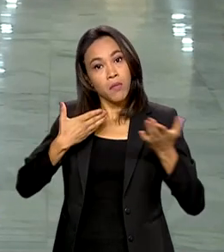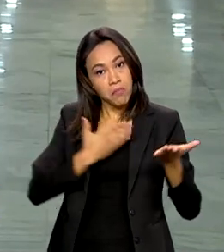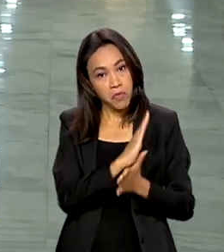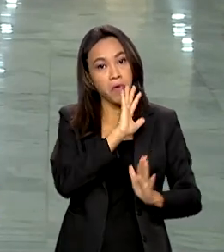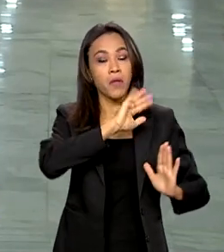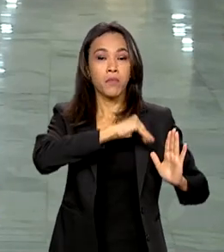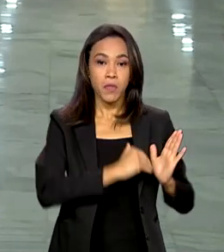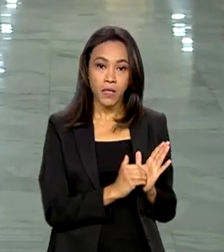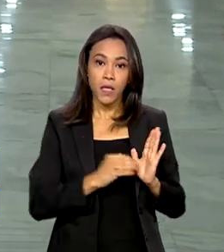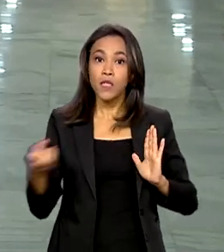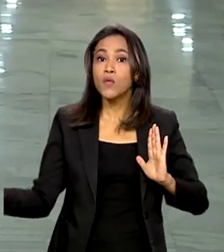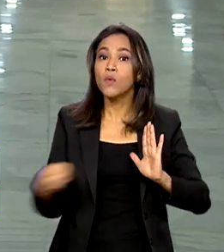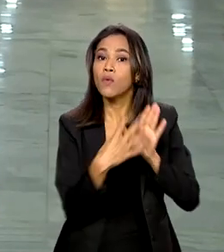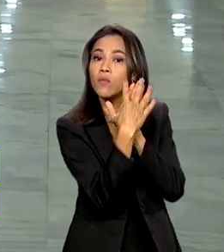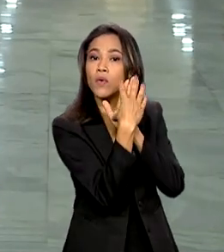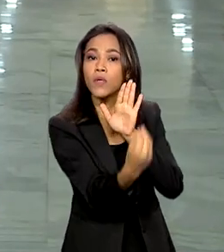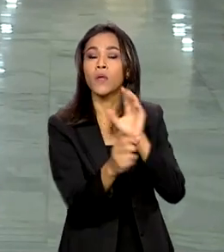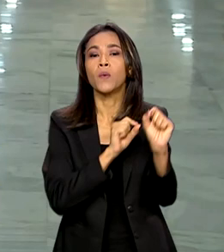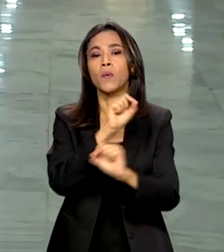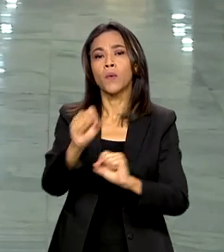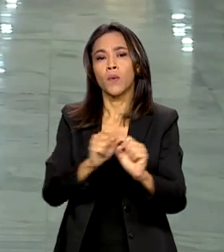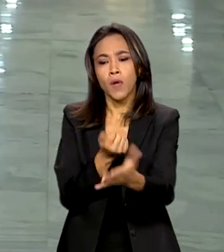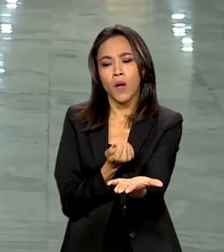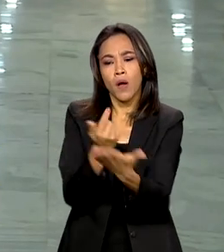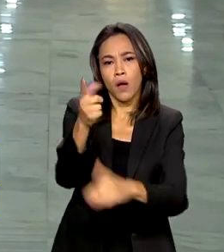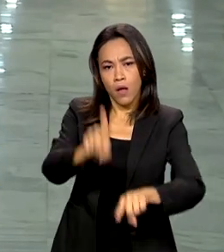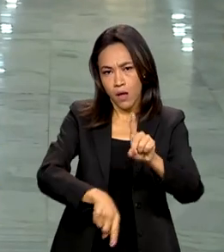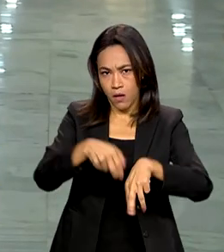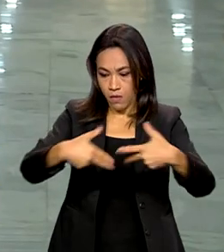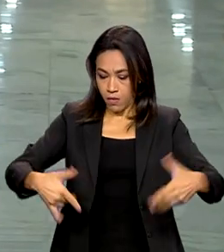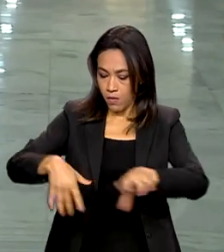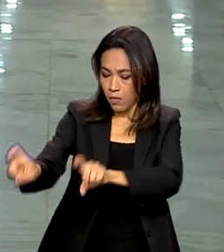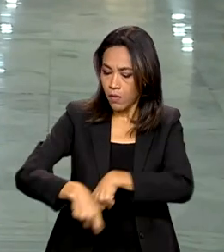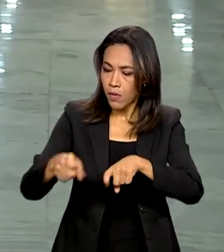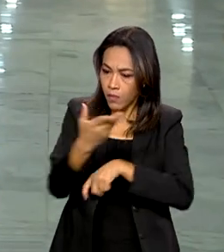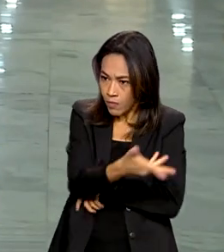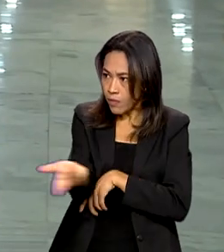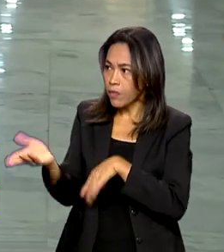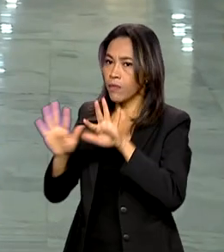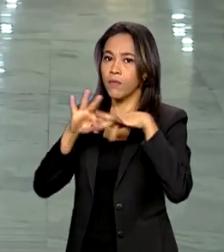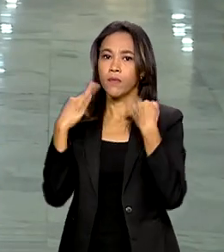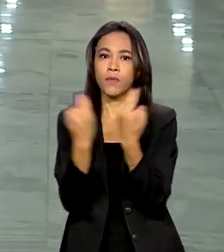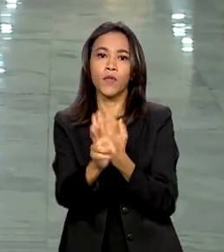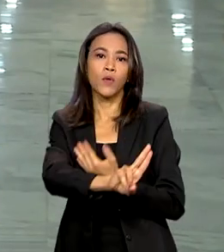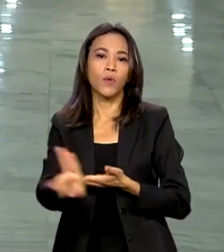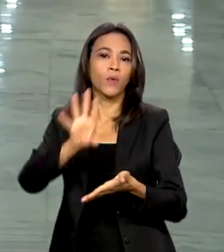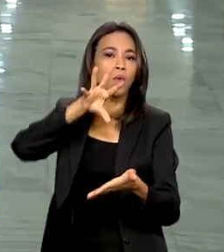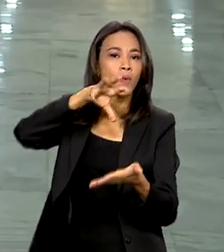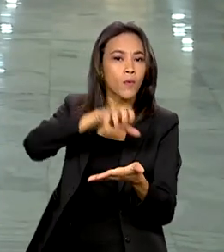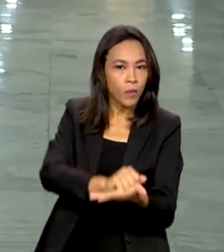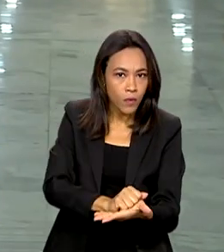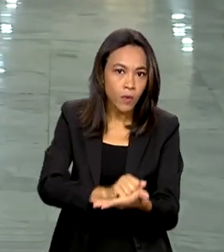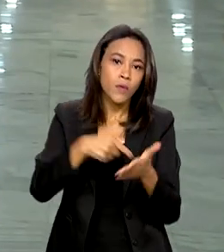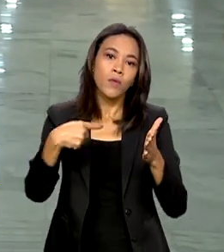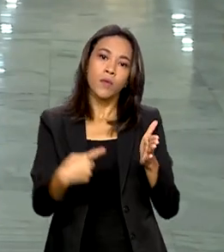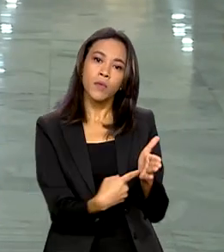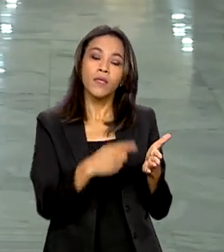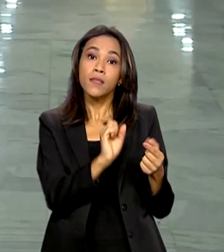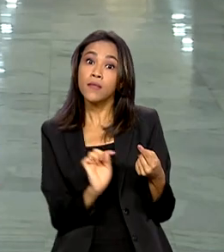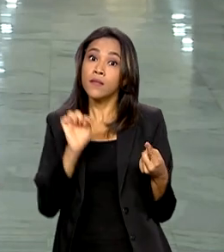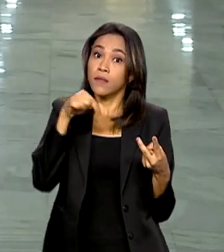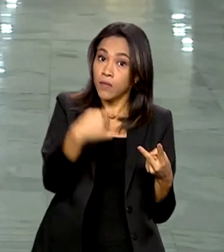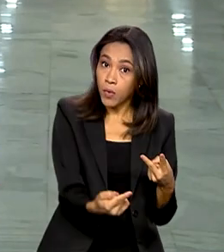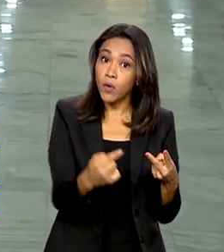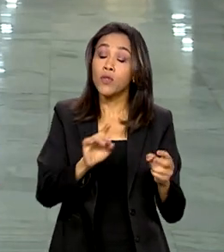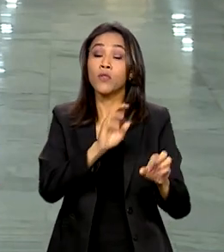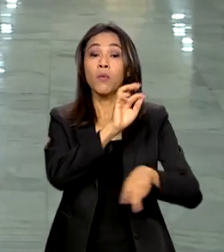O novo formato prioriza a compra de alimentos produzidos por famílias inscritas no Cadastro Único e em seguida para